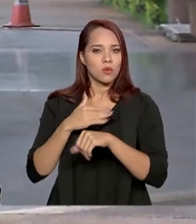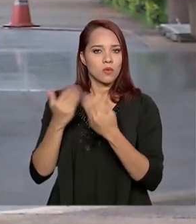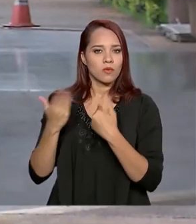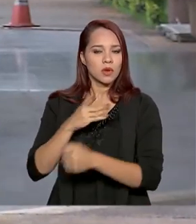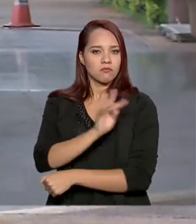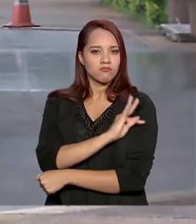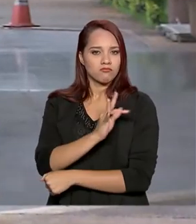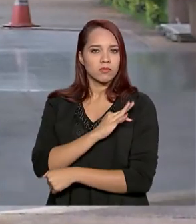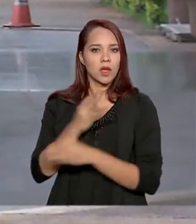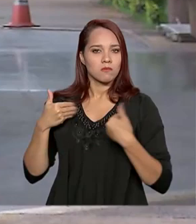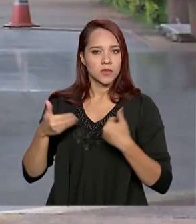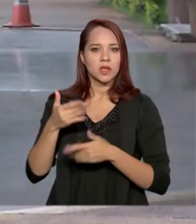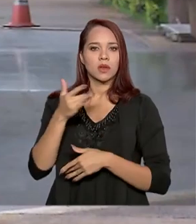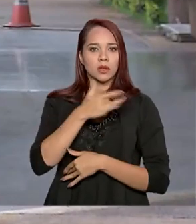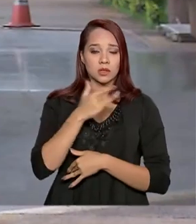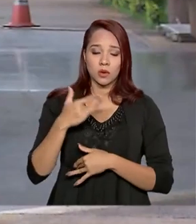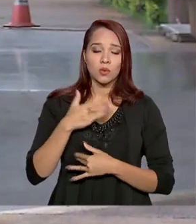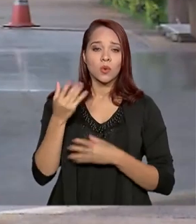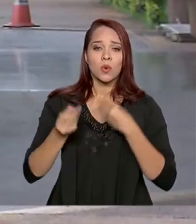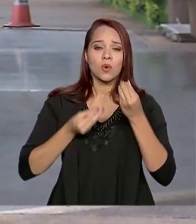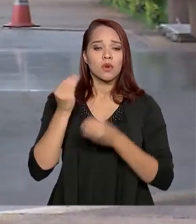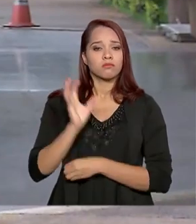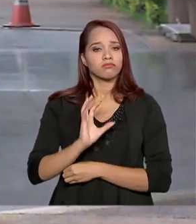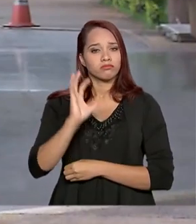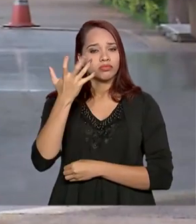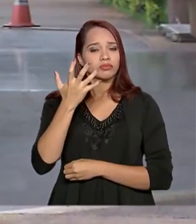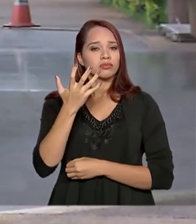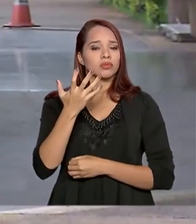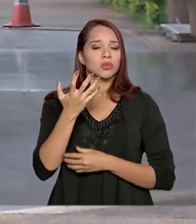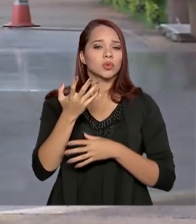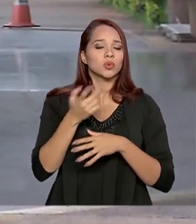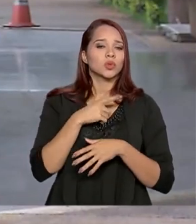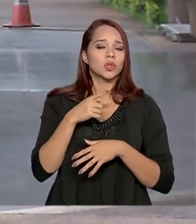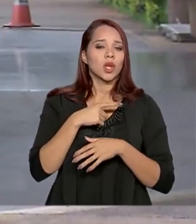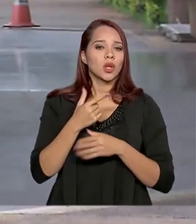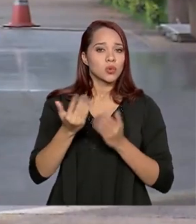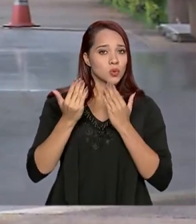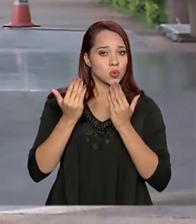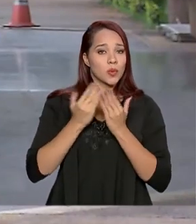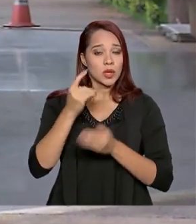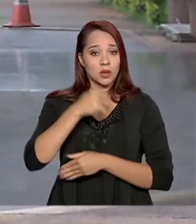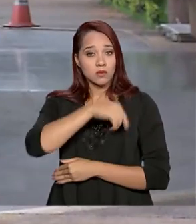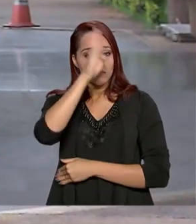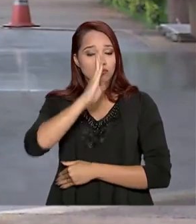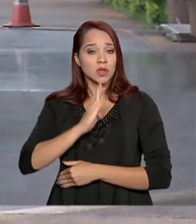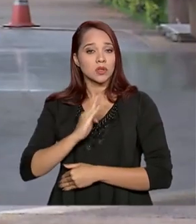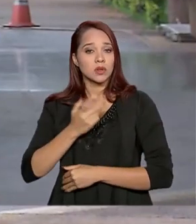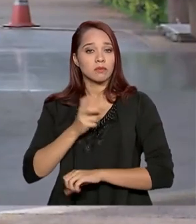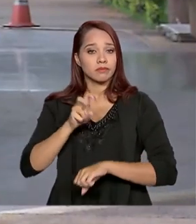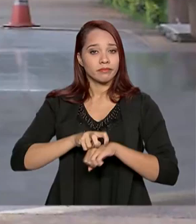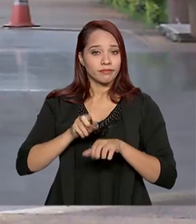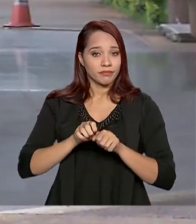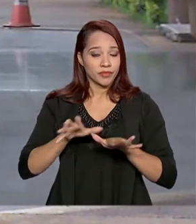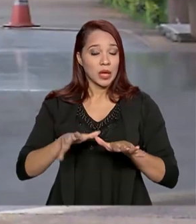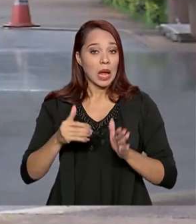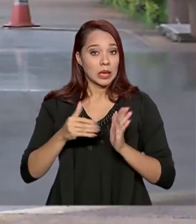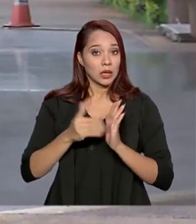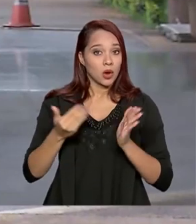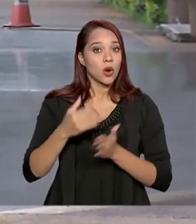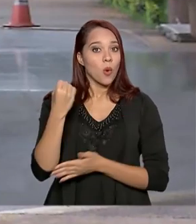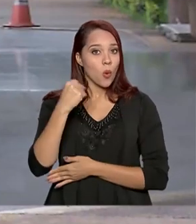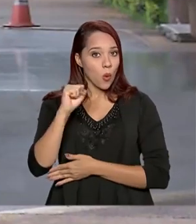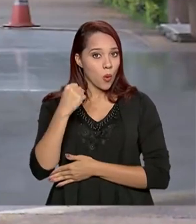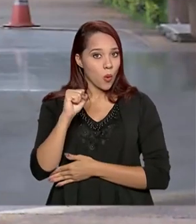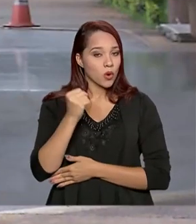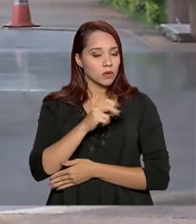Saúde e jornalistas sobre a situação dos casos suspeitos de coronavírus aqui no Brasil. Até o momento são oito casos considerados